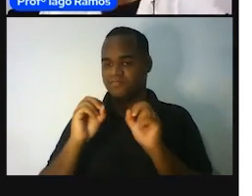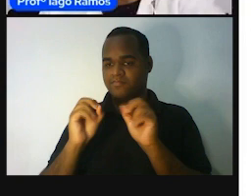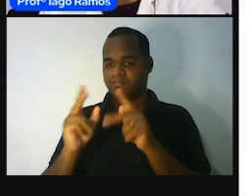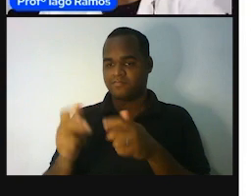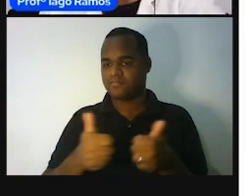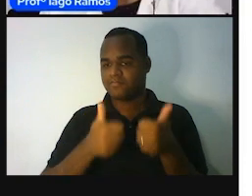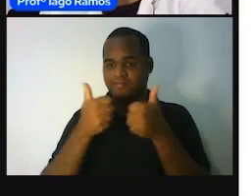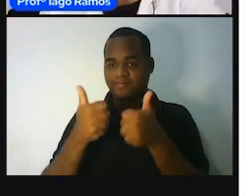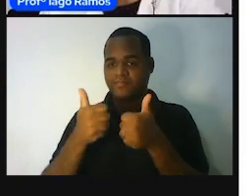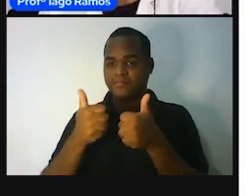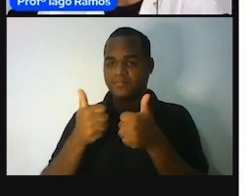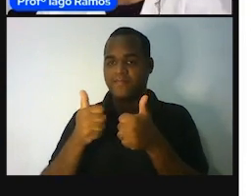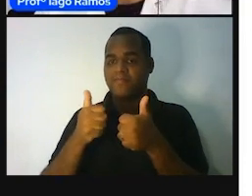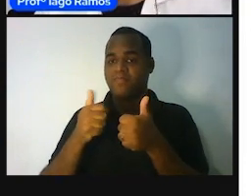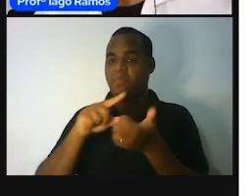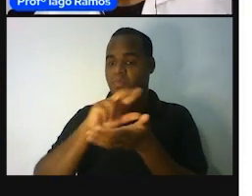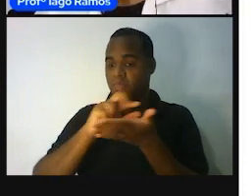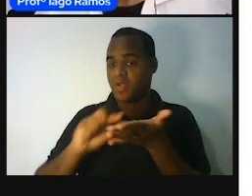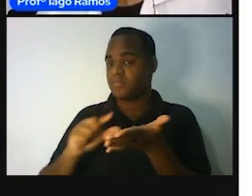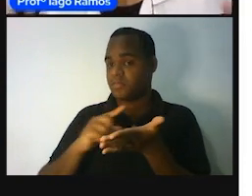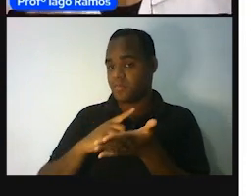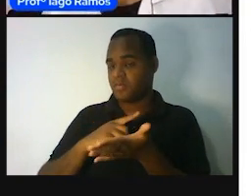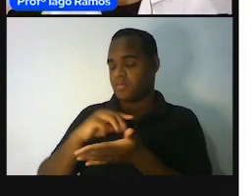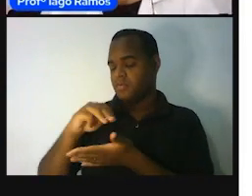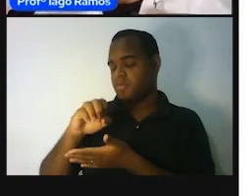A gente viu que tem muito medir medir